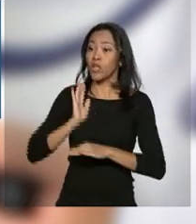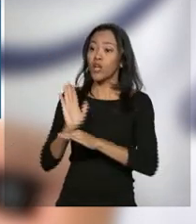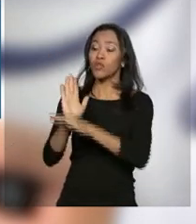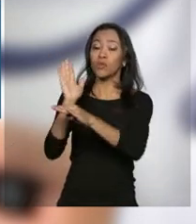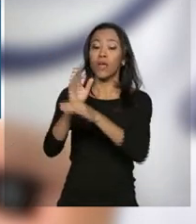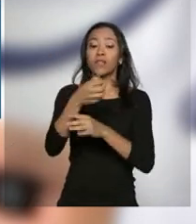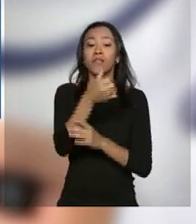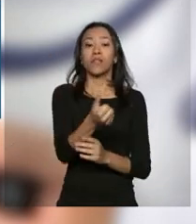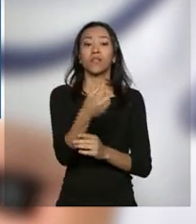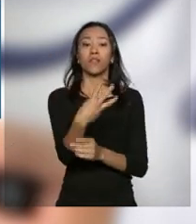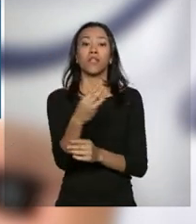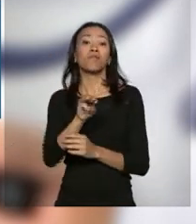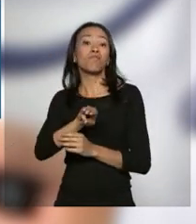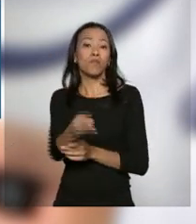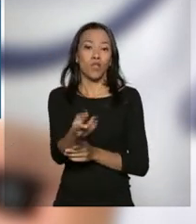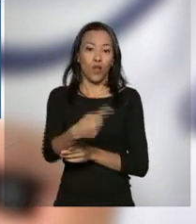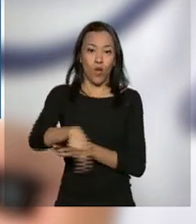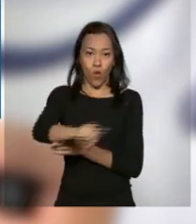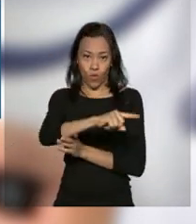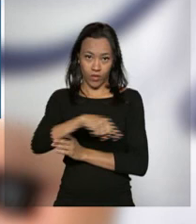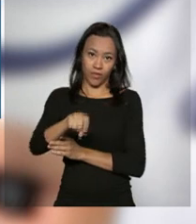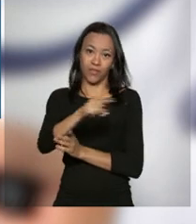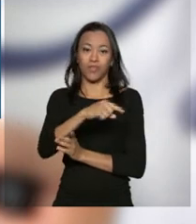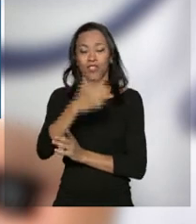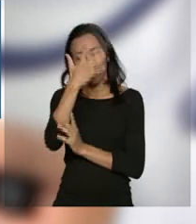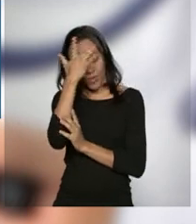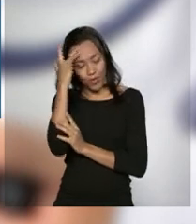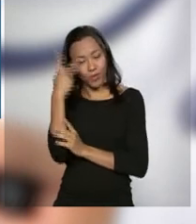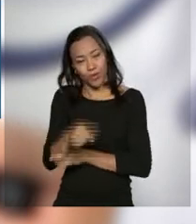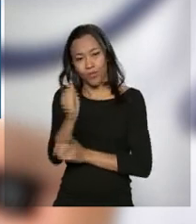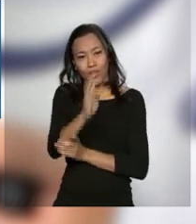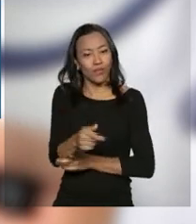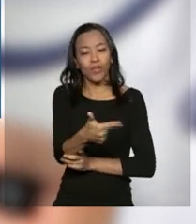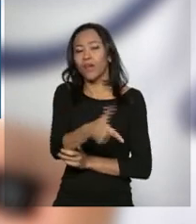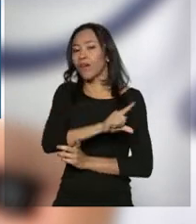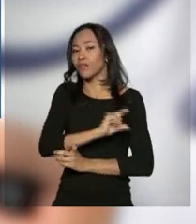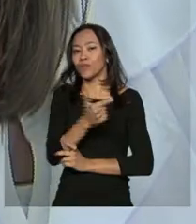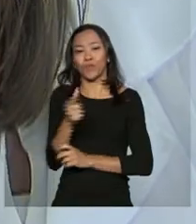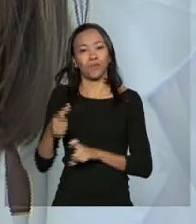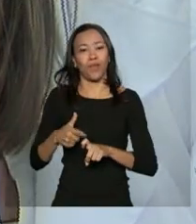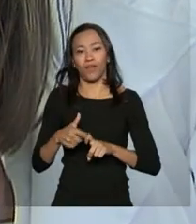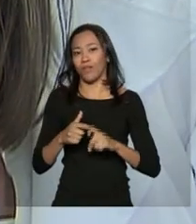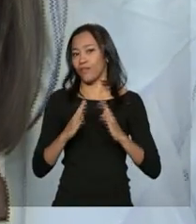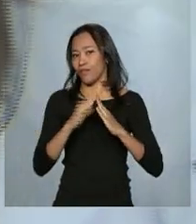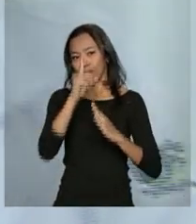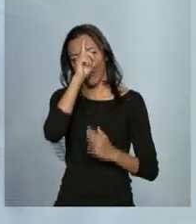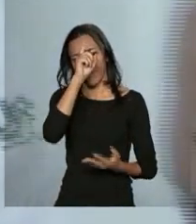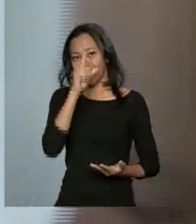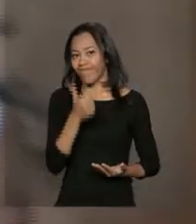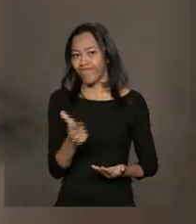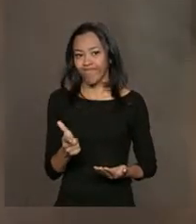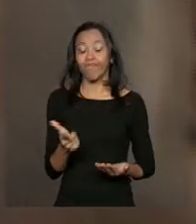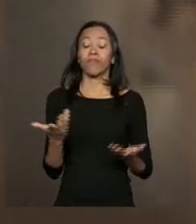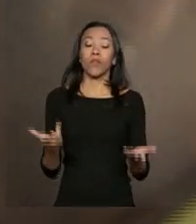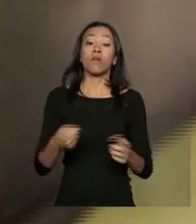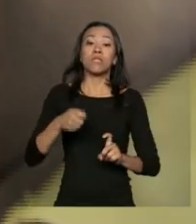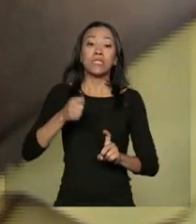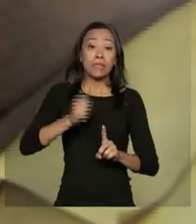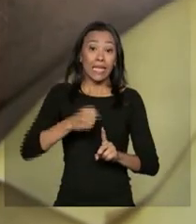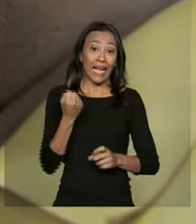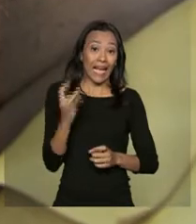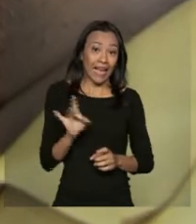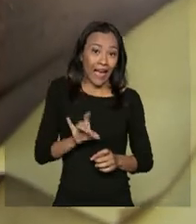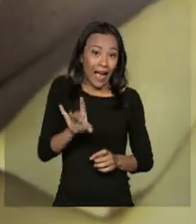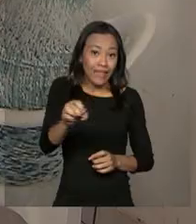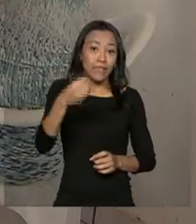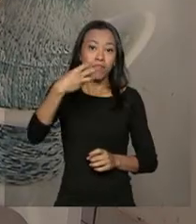milhões de brasileiros que não contavam com médico nos postos de saúde. A cada três meses, o governo federal deve